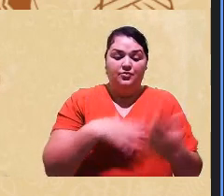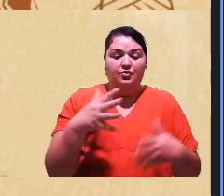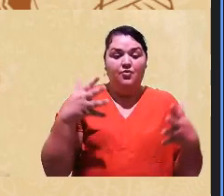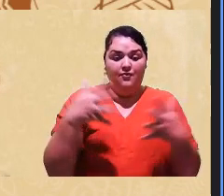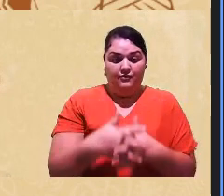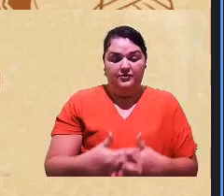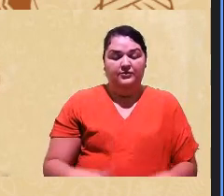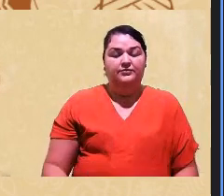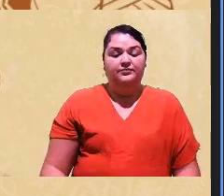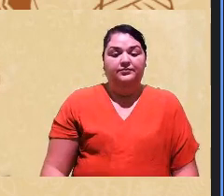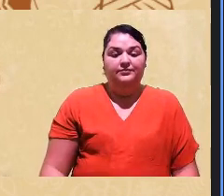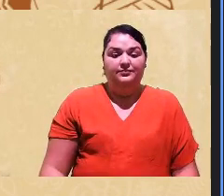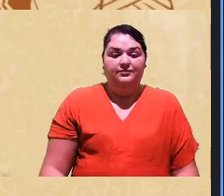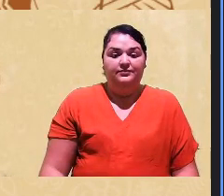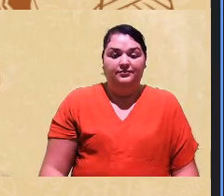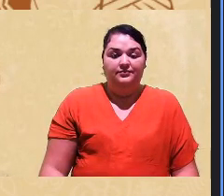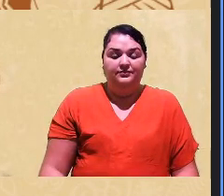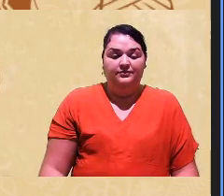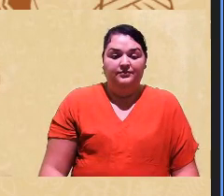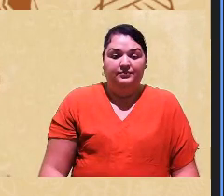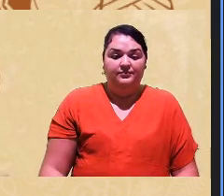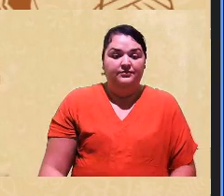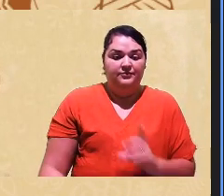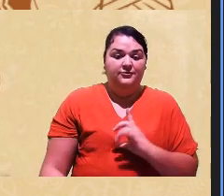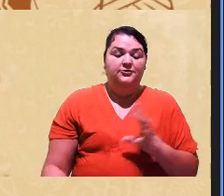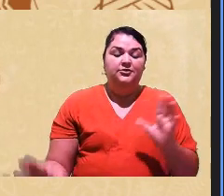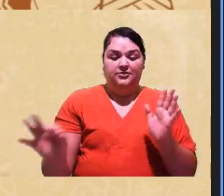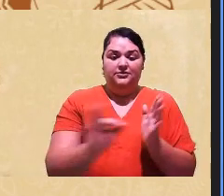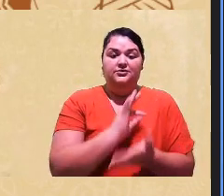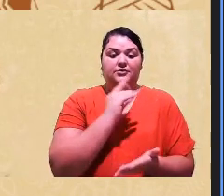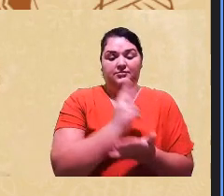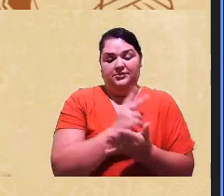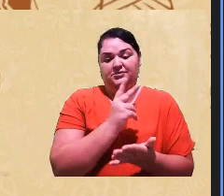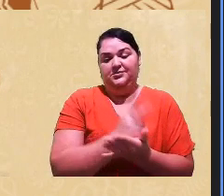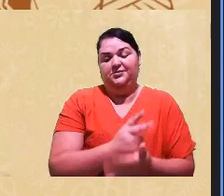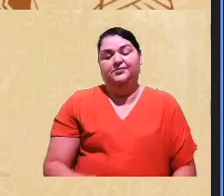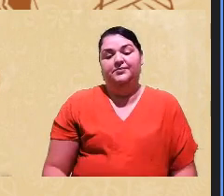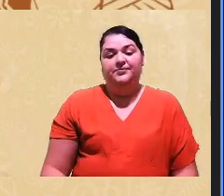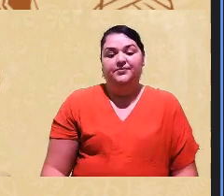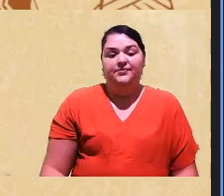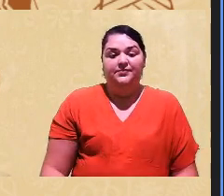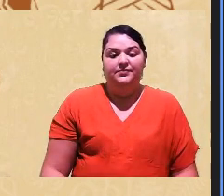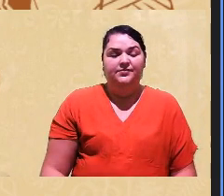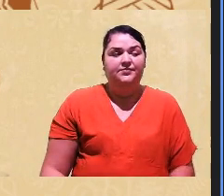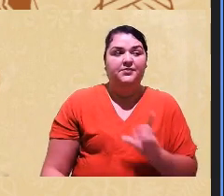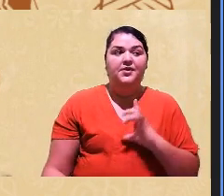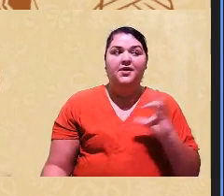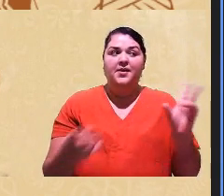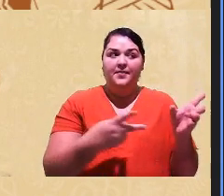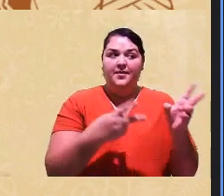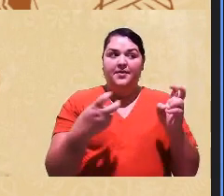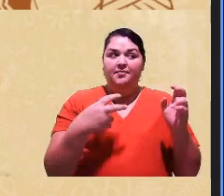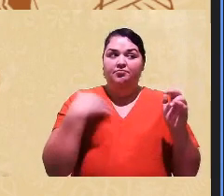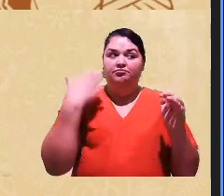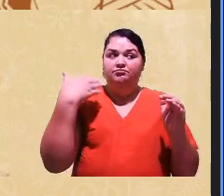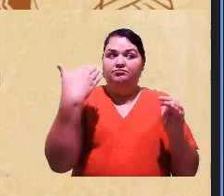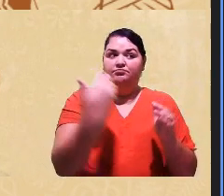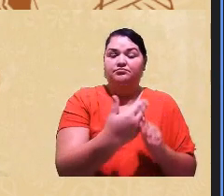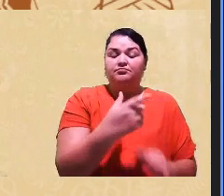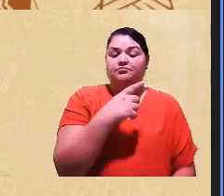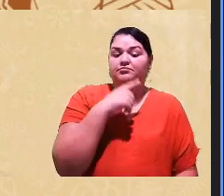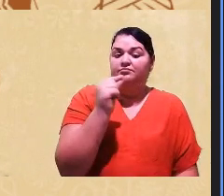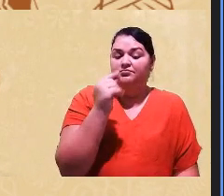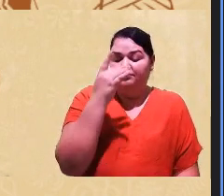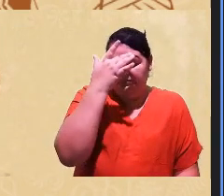na inscrição até enfim a gente tem percebido que com o passar do tempo parece que as pessoas